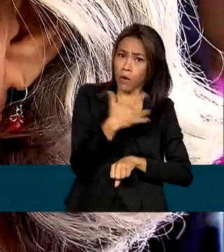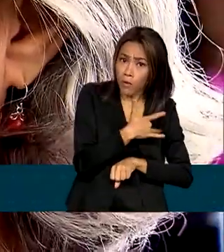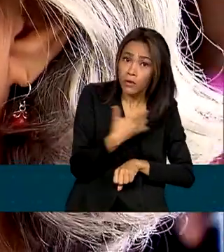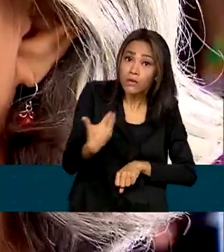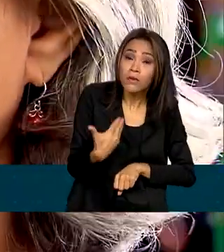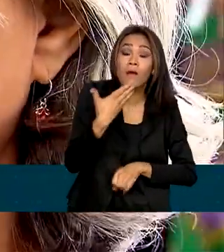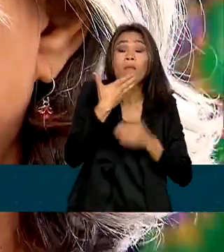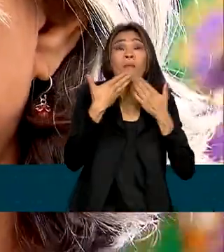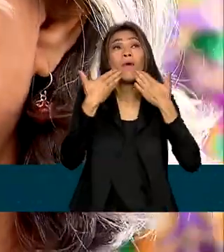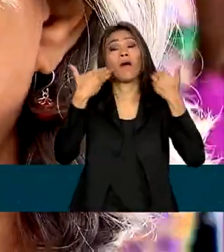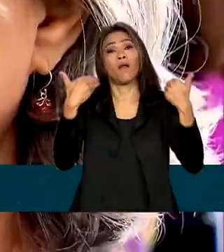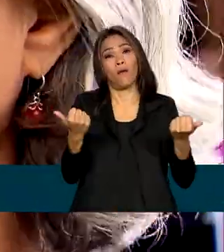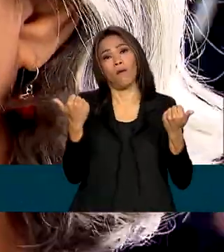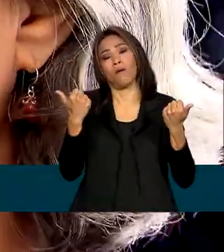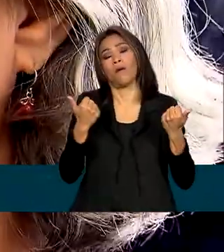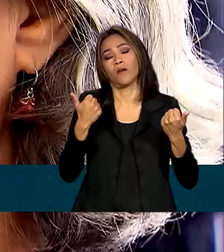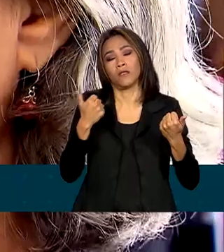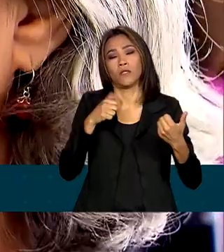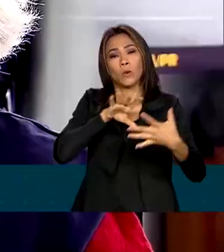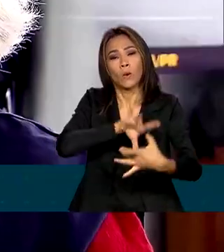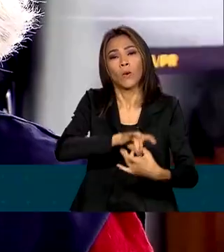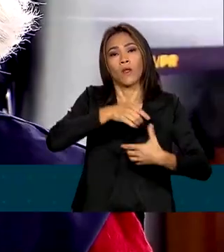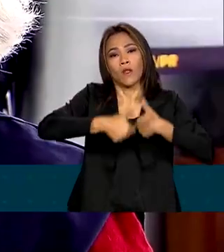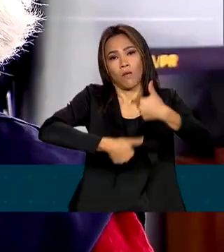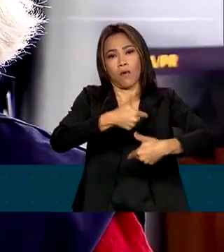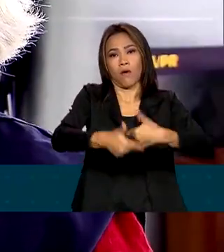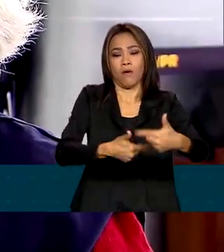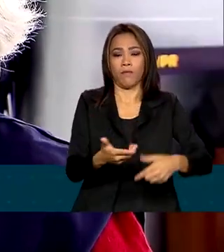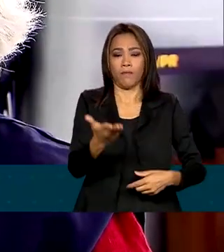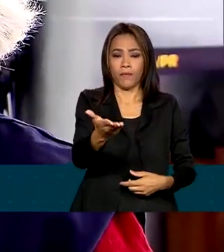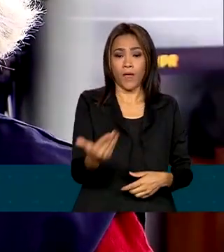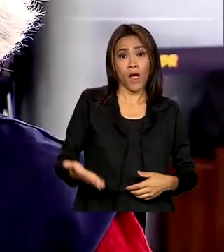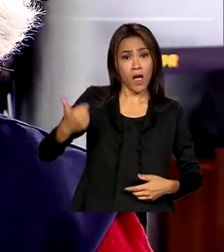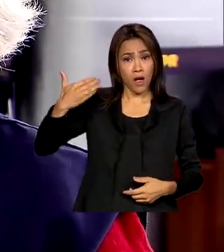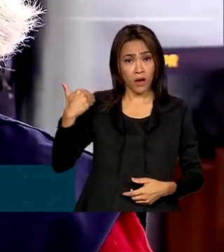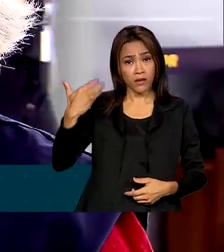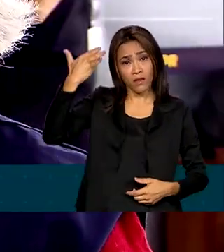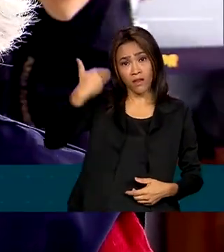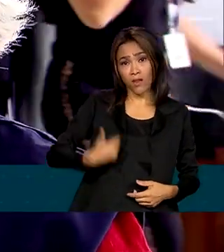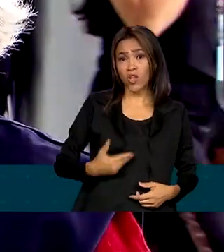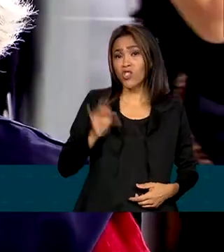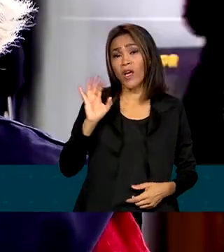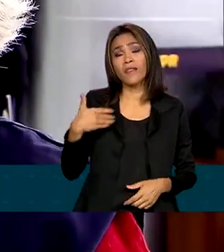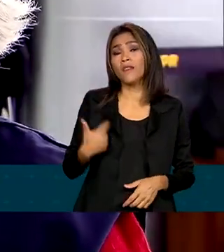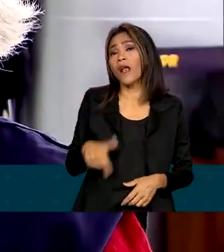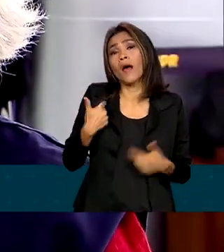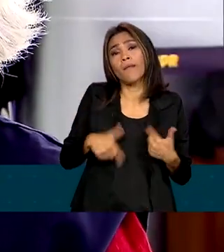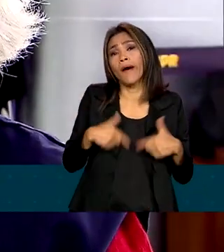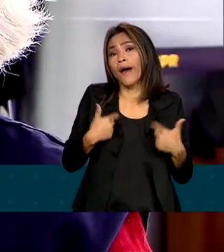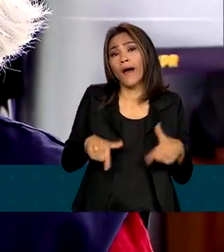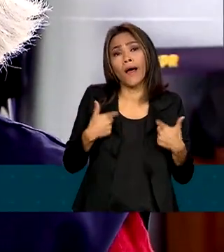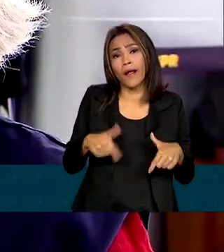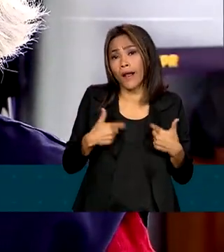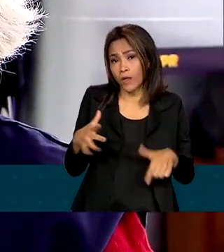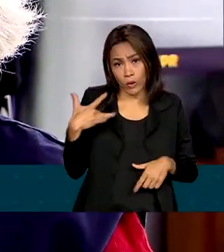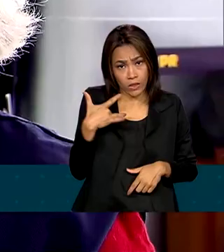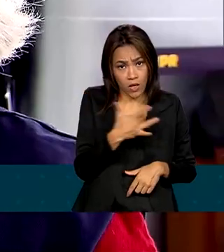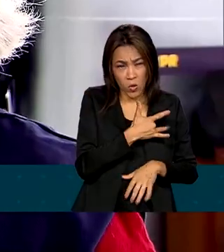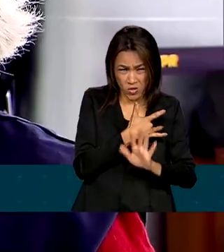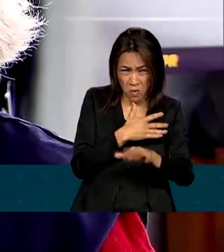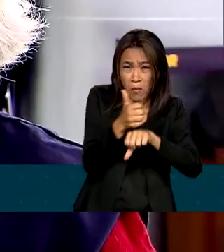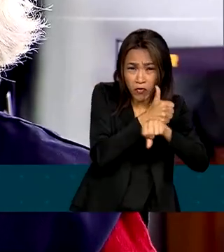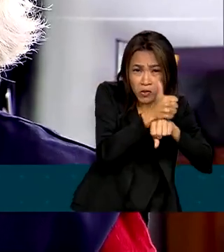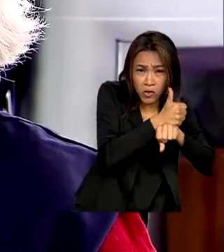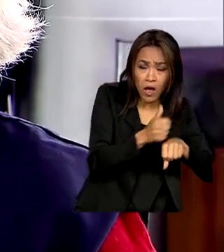trazer melhores condições de trabalho. Até então a gente era considerado como trabalhadores da saúde, não profissionais.